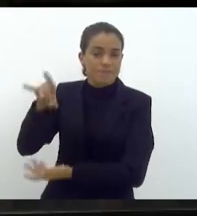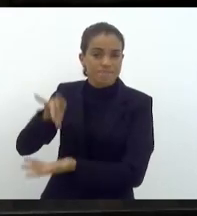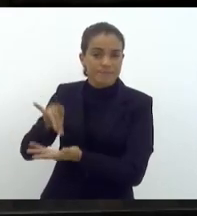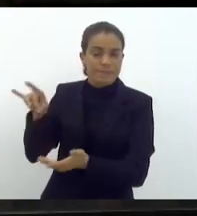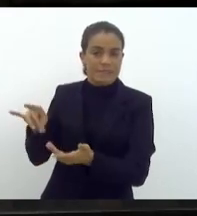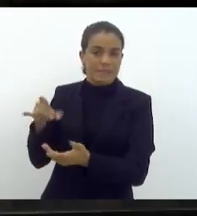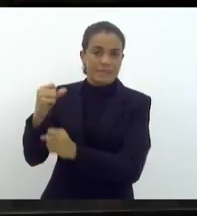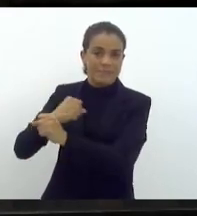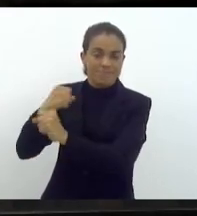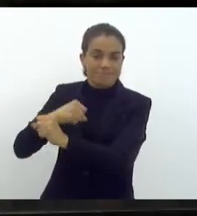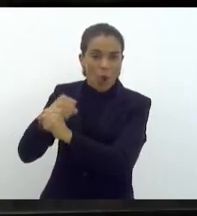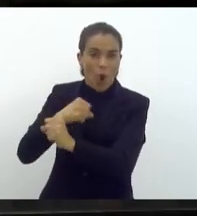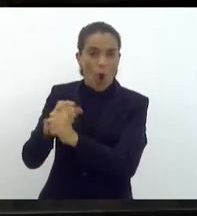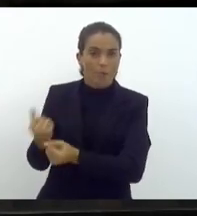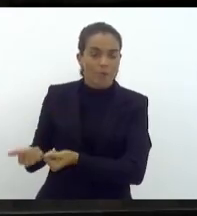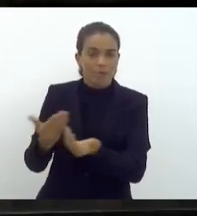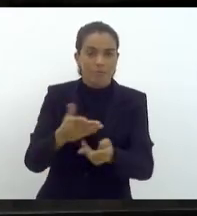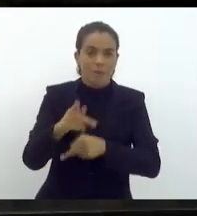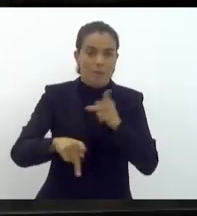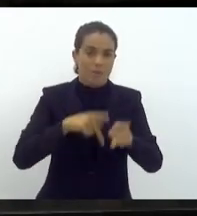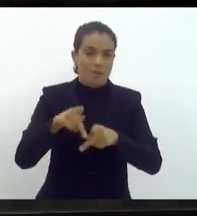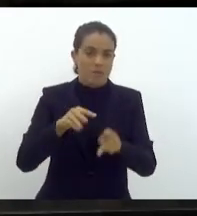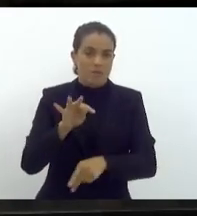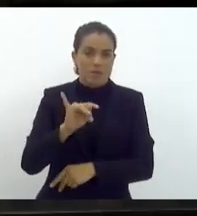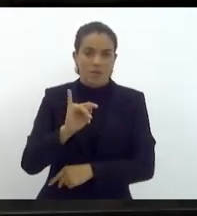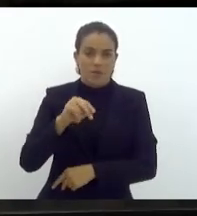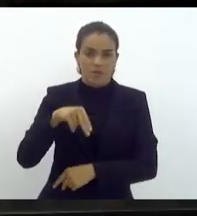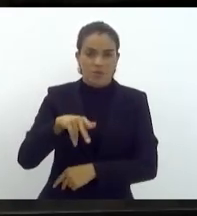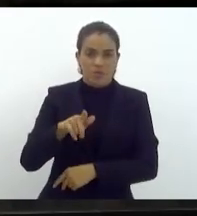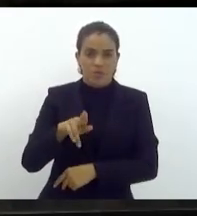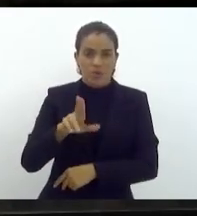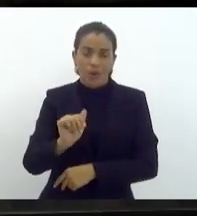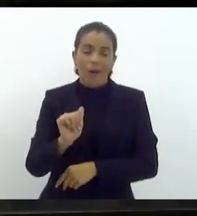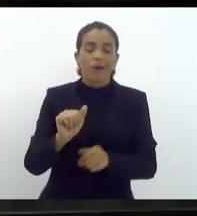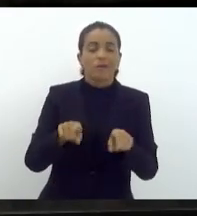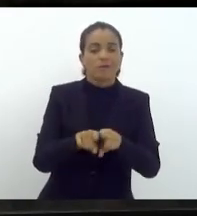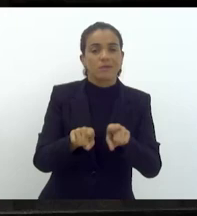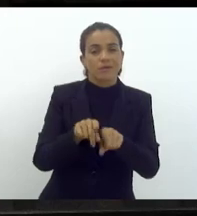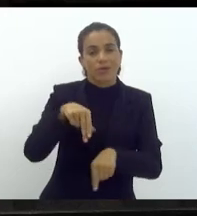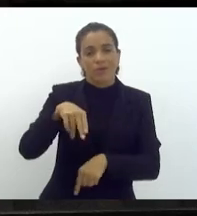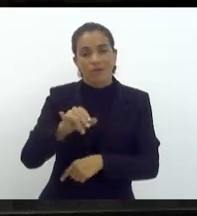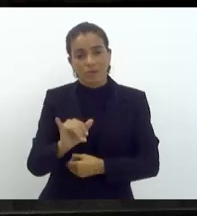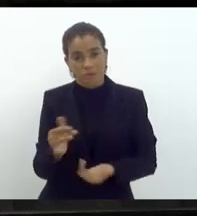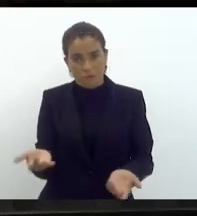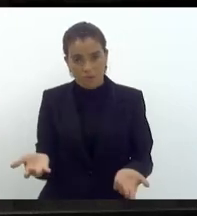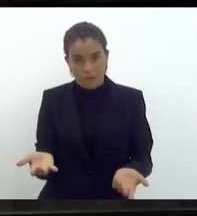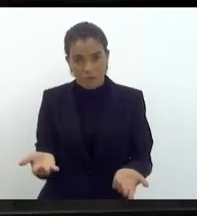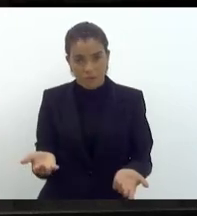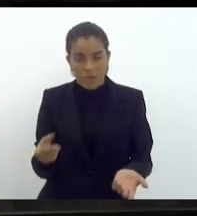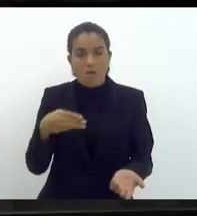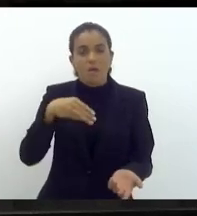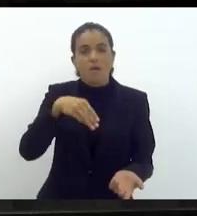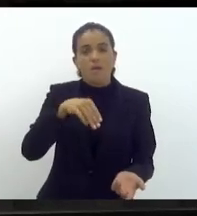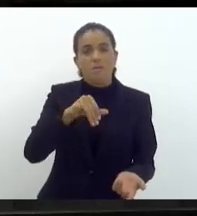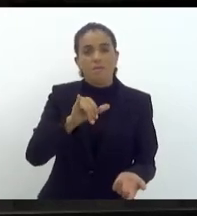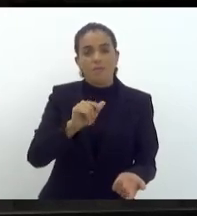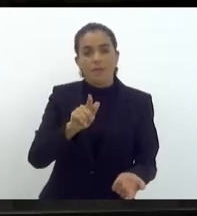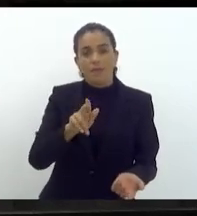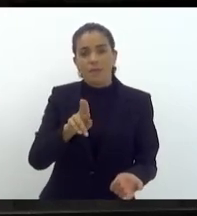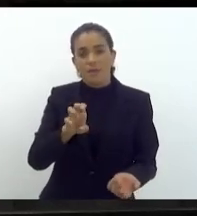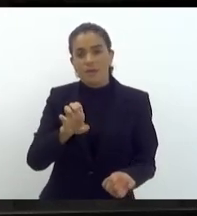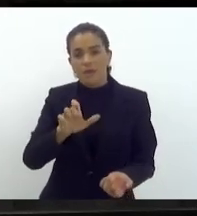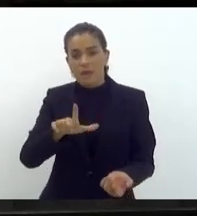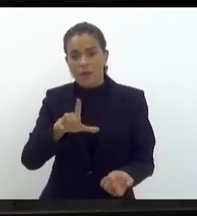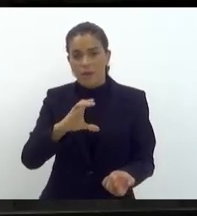esse benefício para a população de Tinguar e da cidade de Nova Iguaçu. Miguel Couto, Tia João Área, Tia João, quando